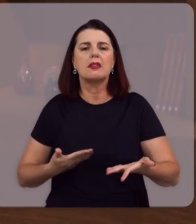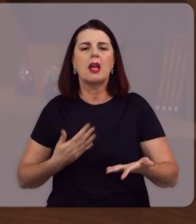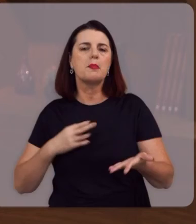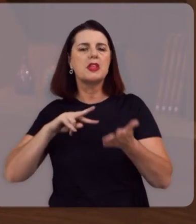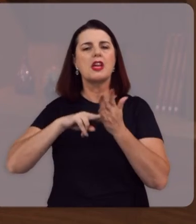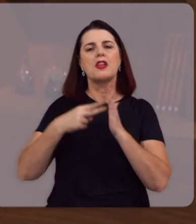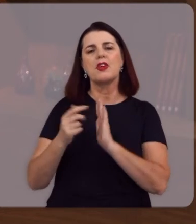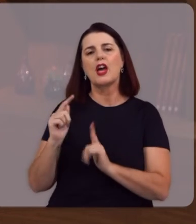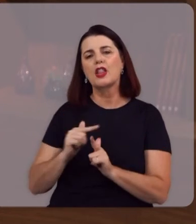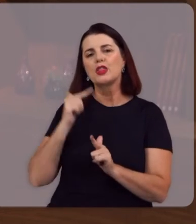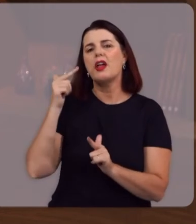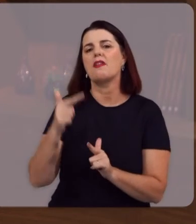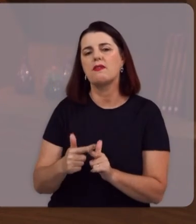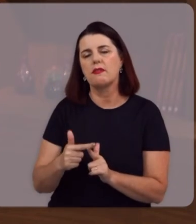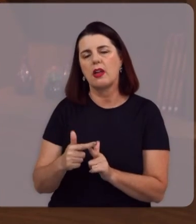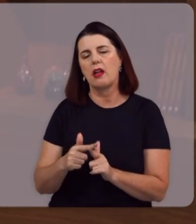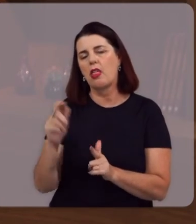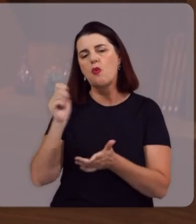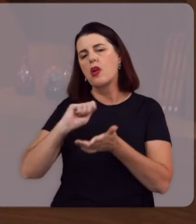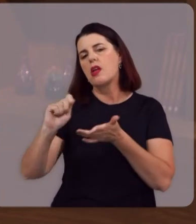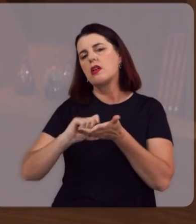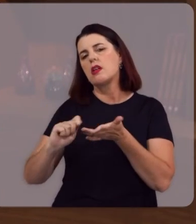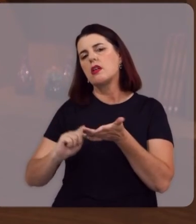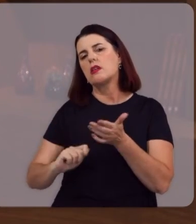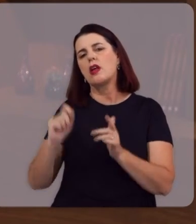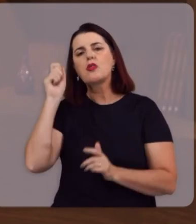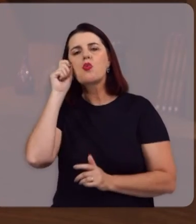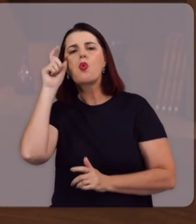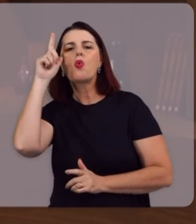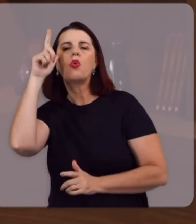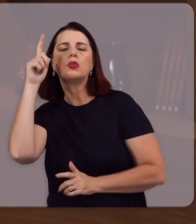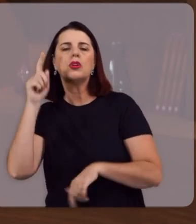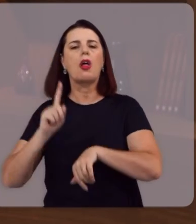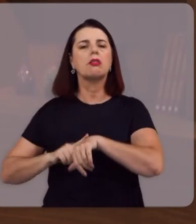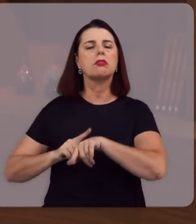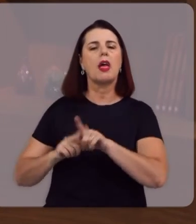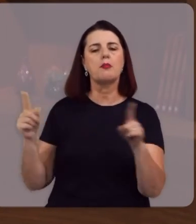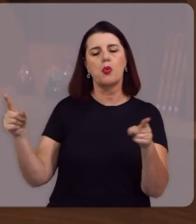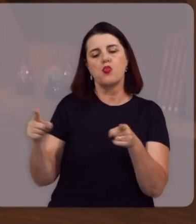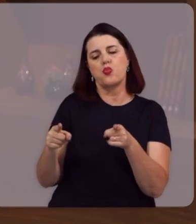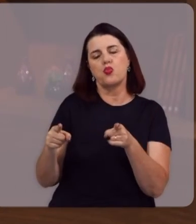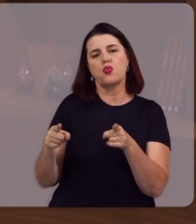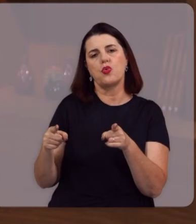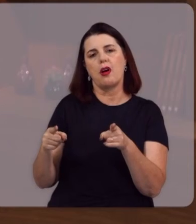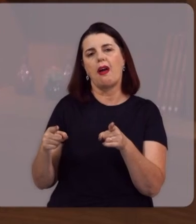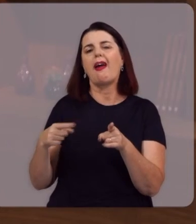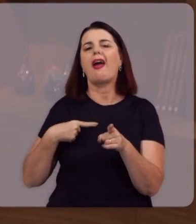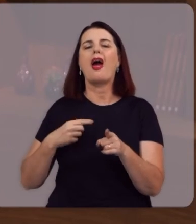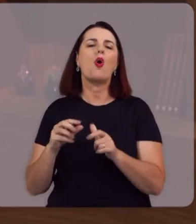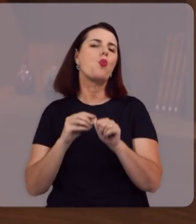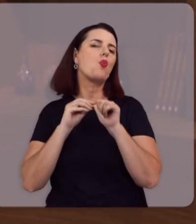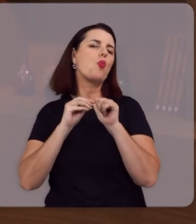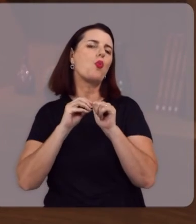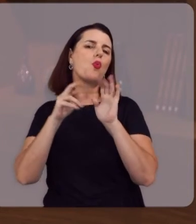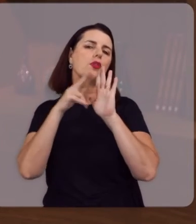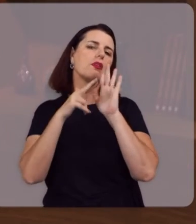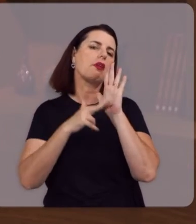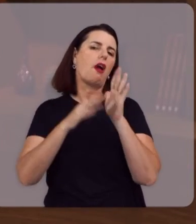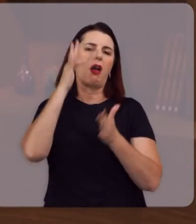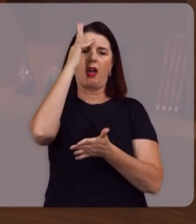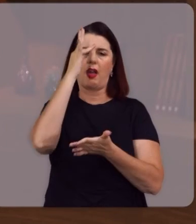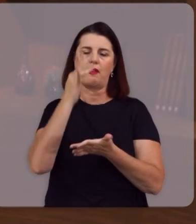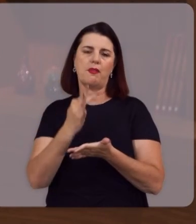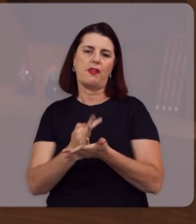Ser ressignificada Ela não foi escrita Apenas por uma cultura Por um tempo definido Ela é a nossa Única